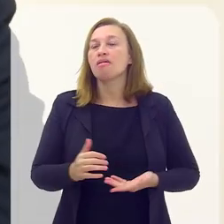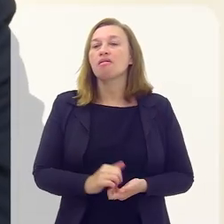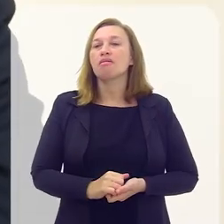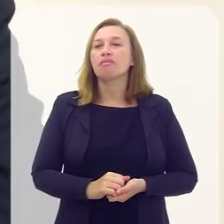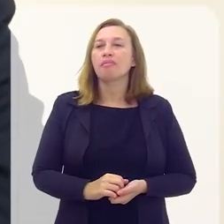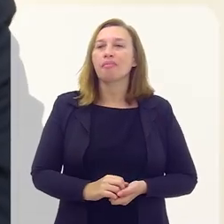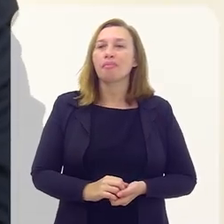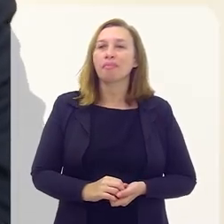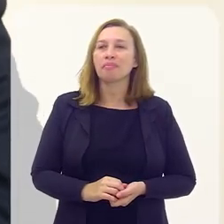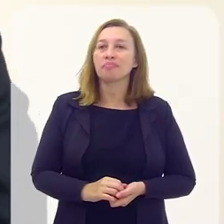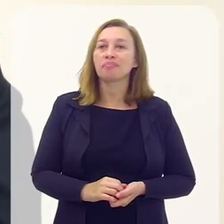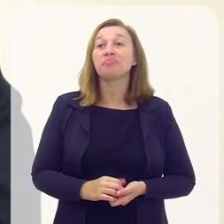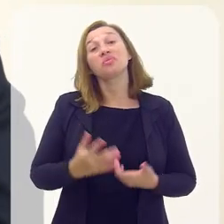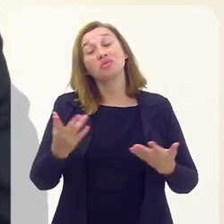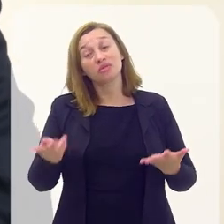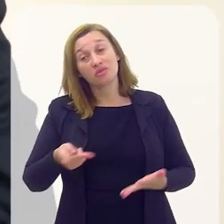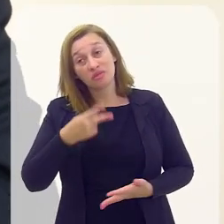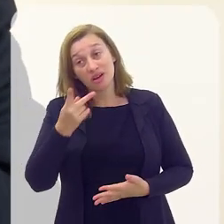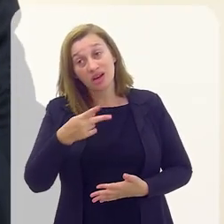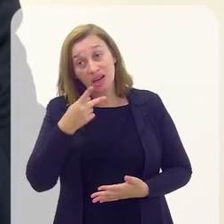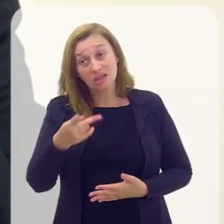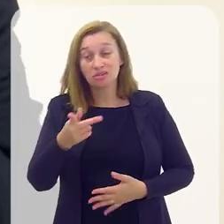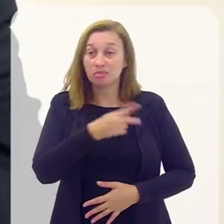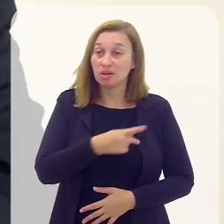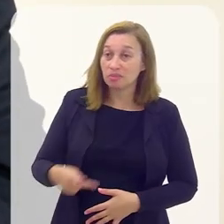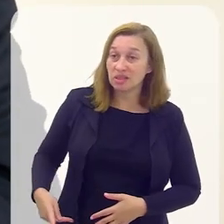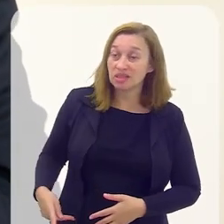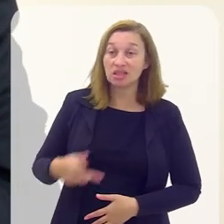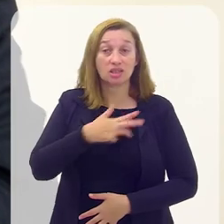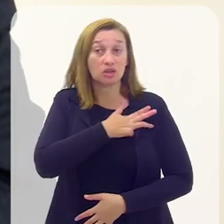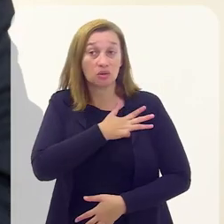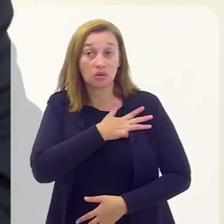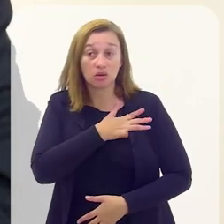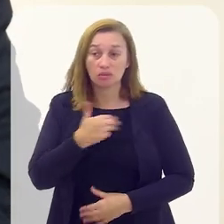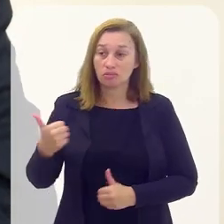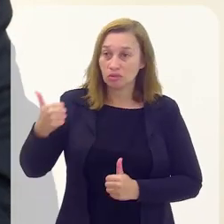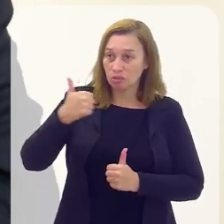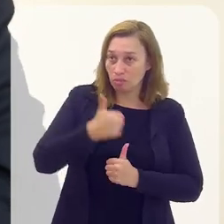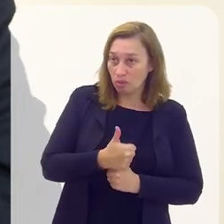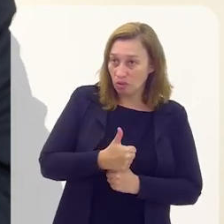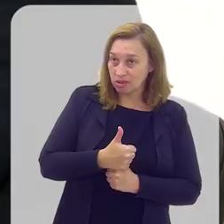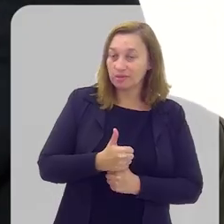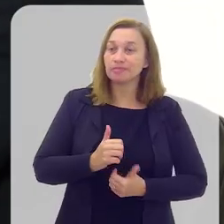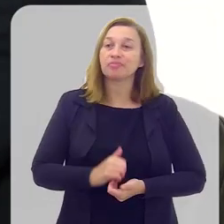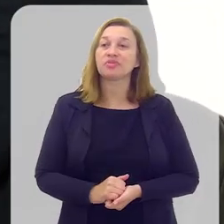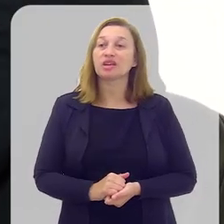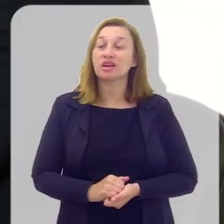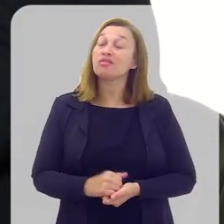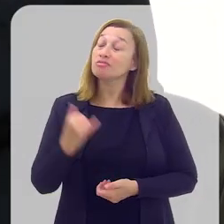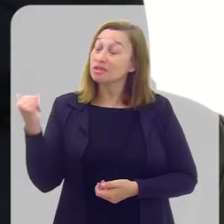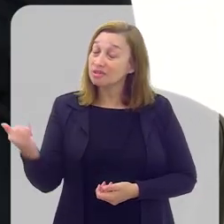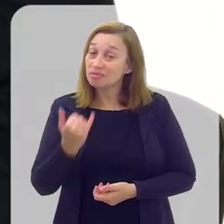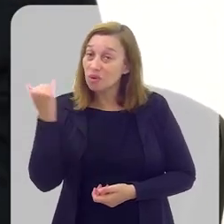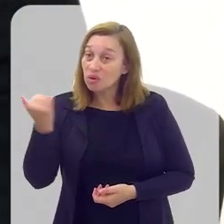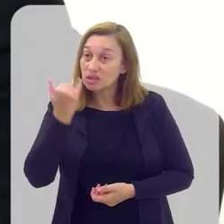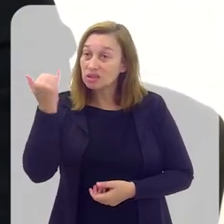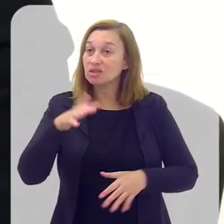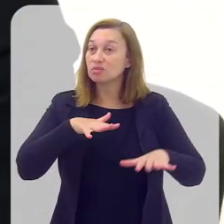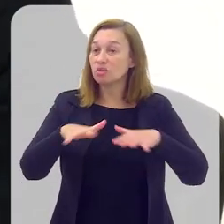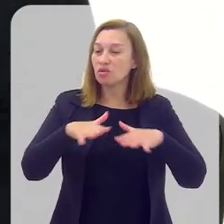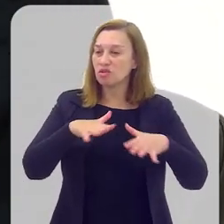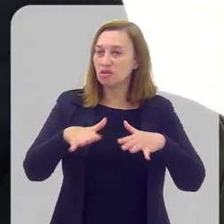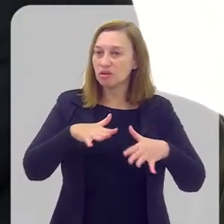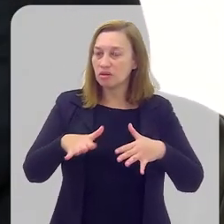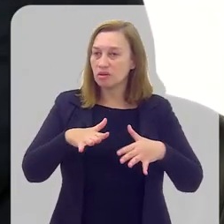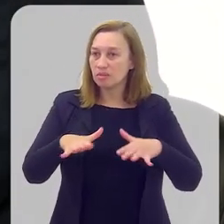E que isso foi dito pelo presidente Lula quando tomou posse. Foi muito importante o